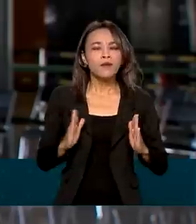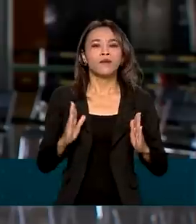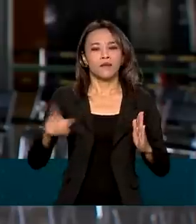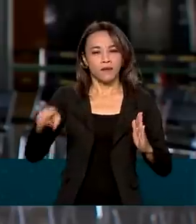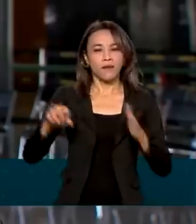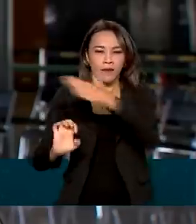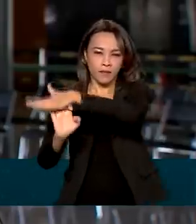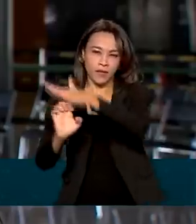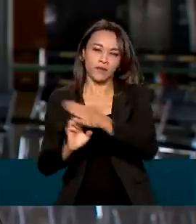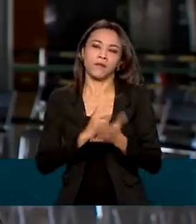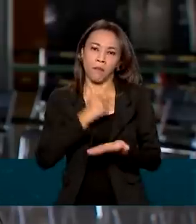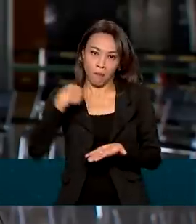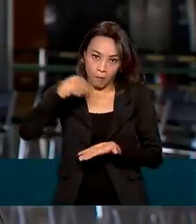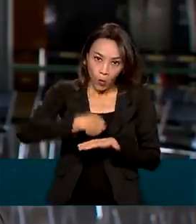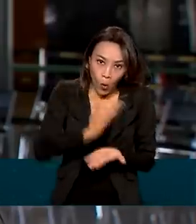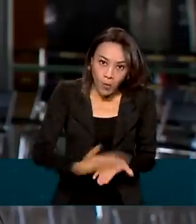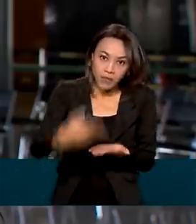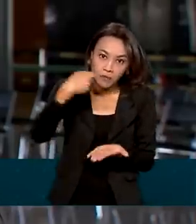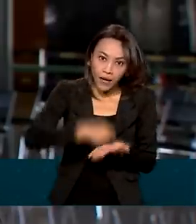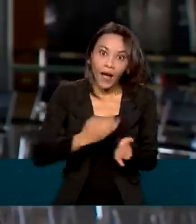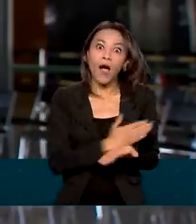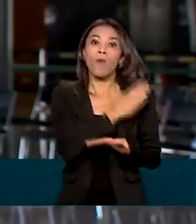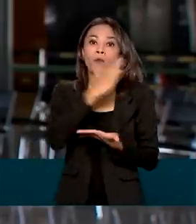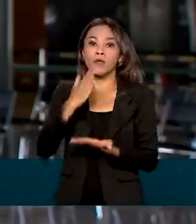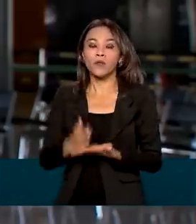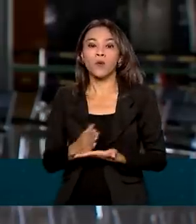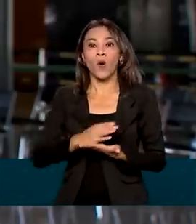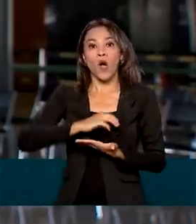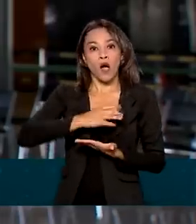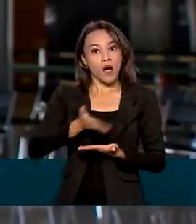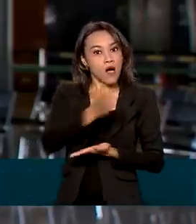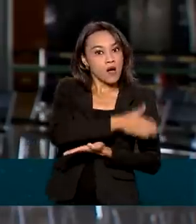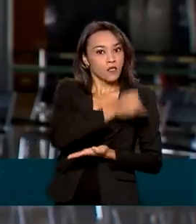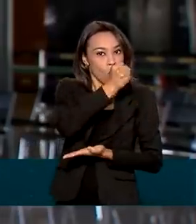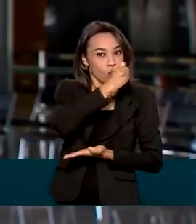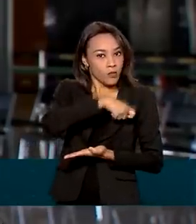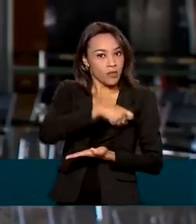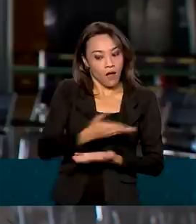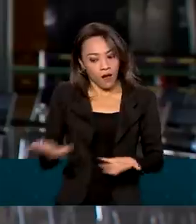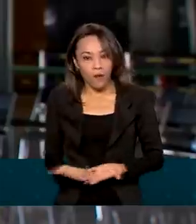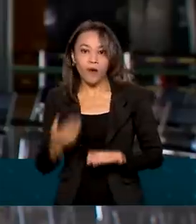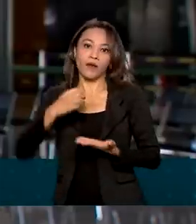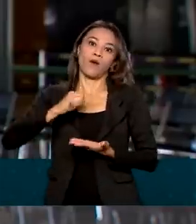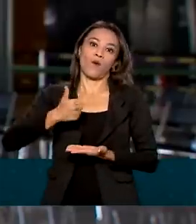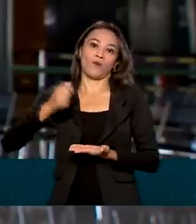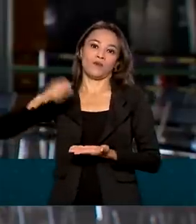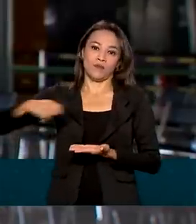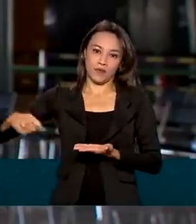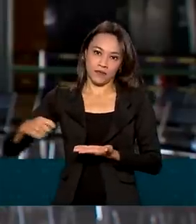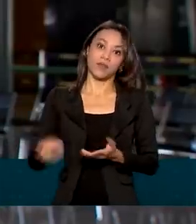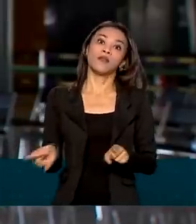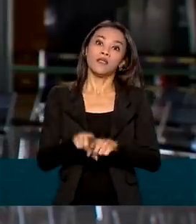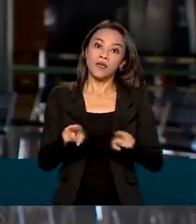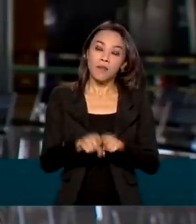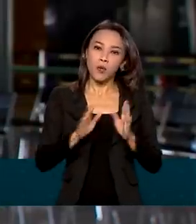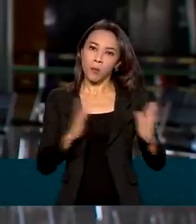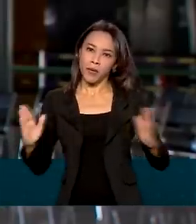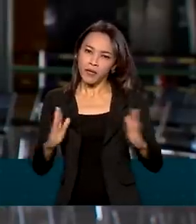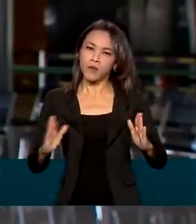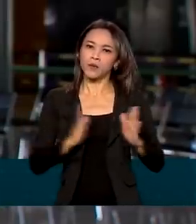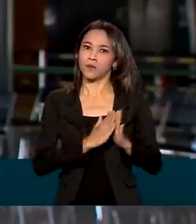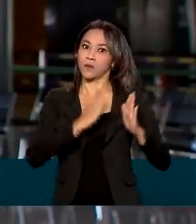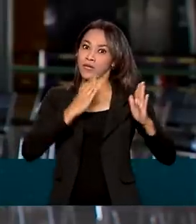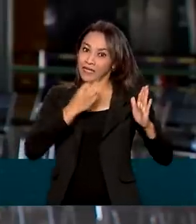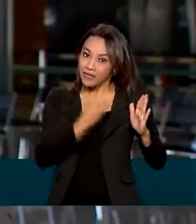também aumentou. Subiu de 8 meses para 11 meses. E o prazo máximo de financiamento também cresceu. Subiu de